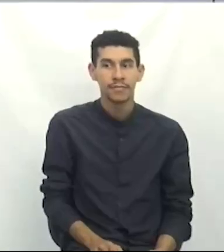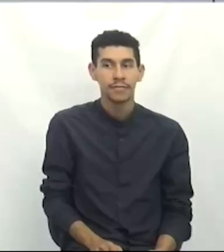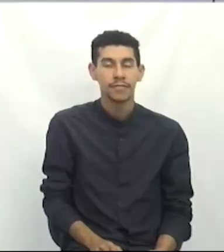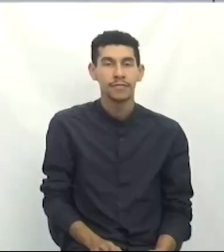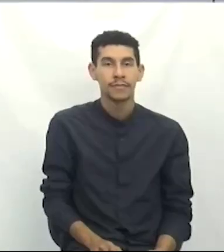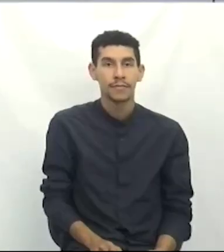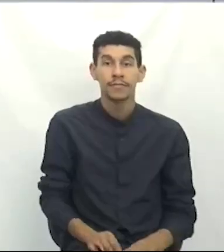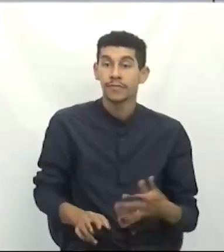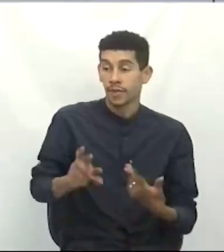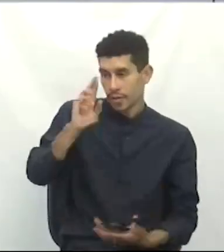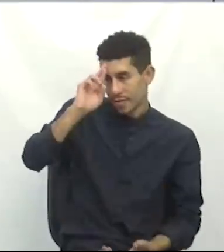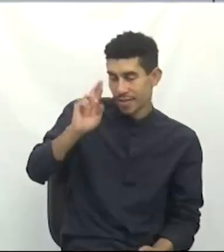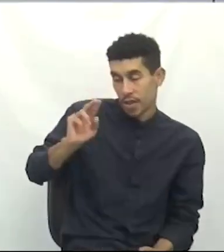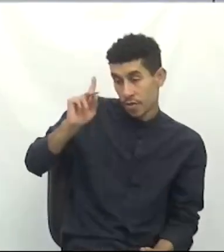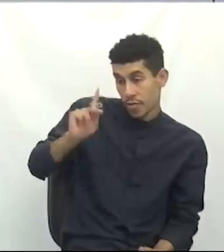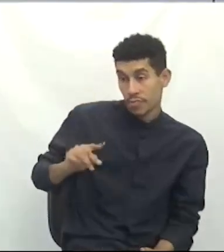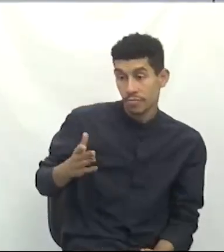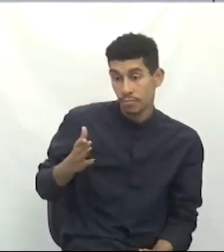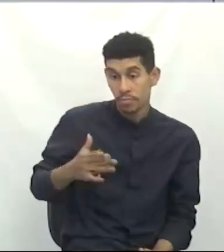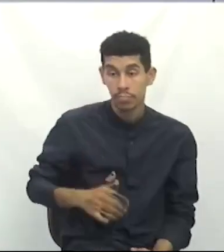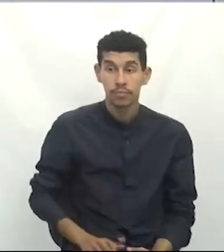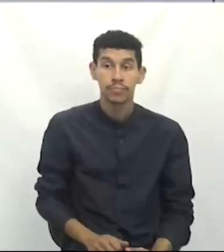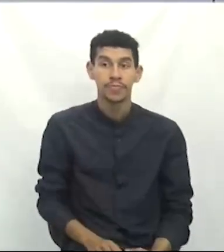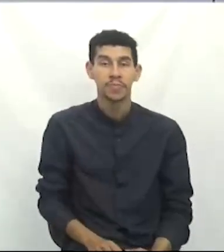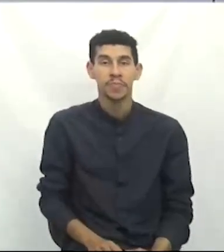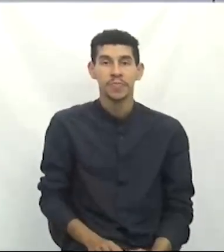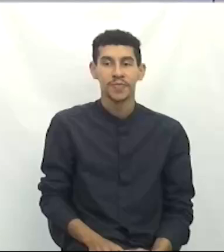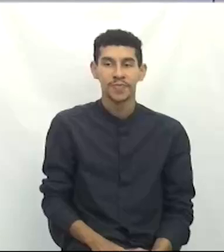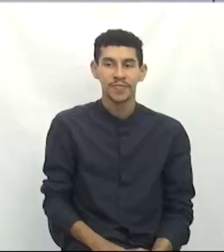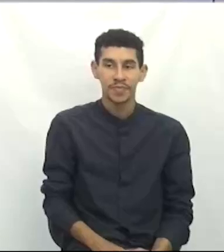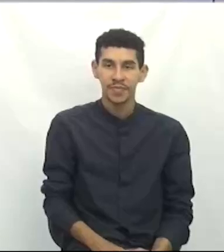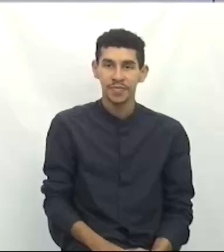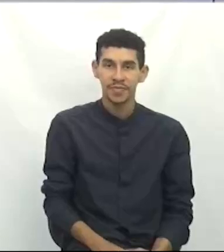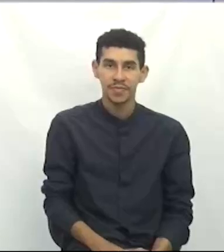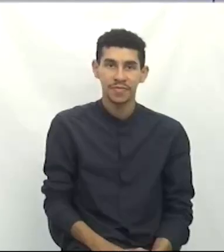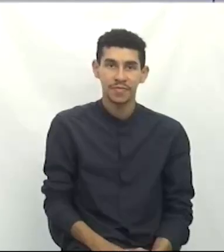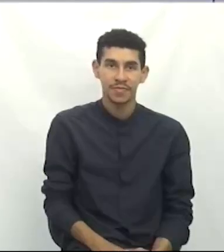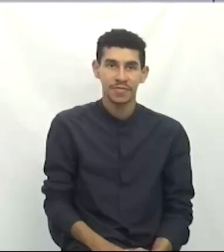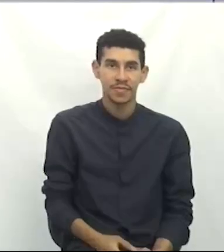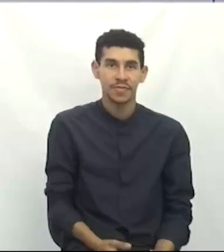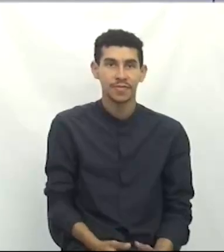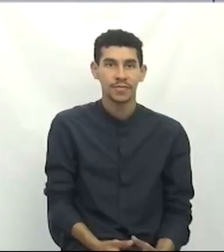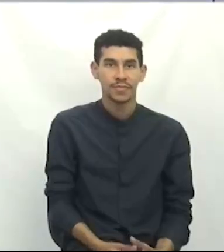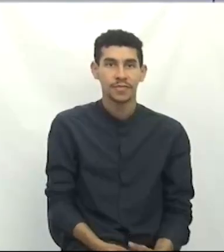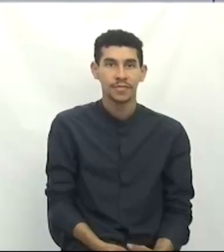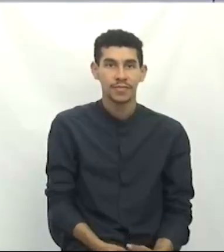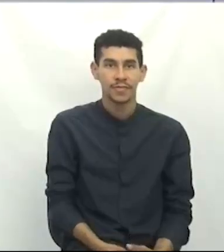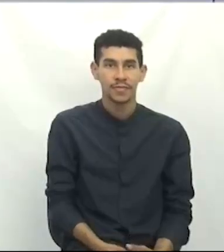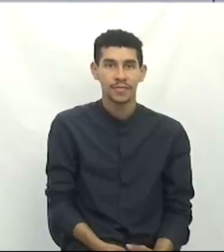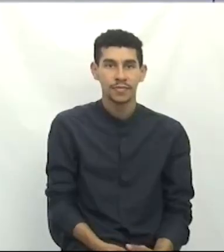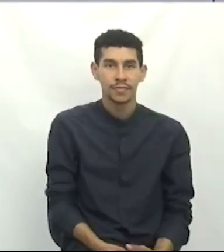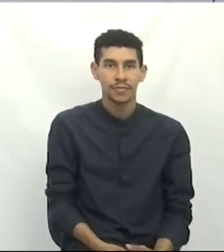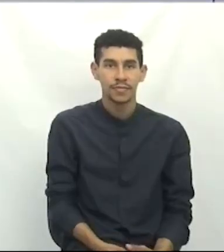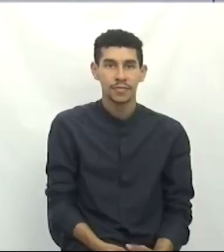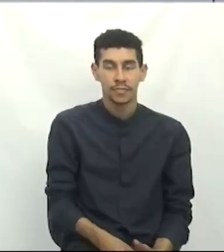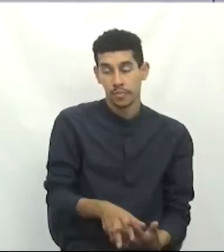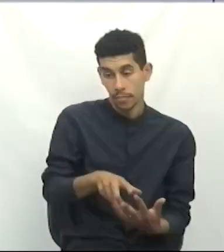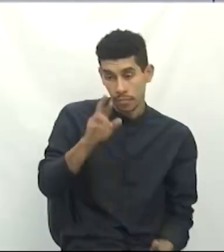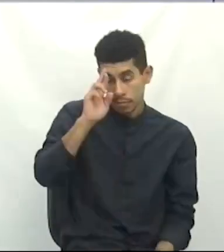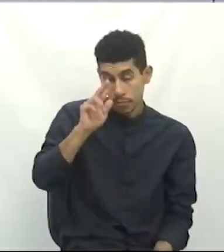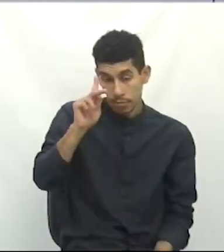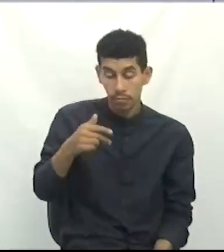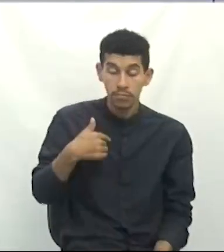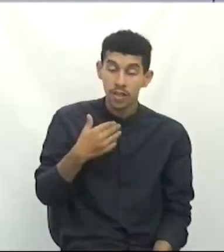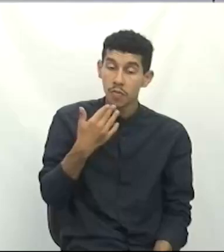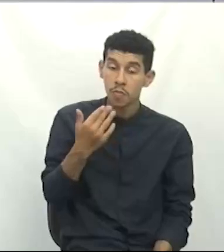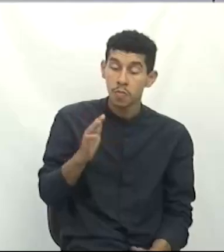Senhor presidente, a minha questão